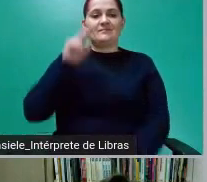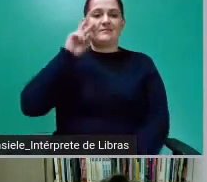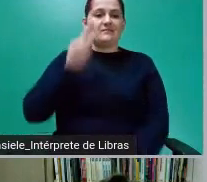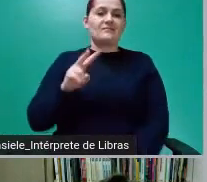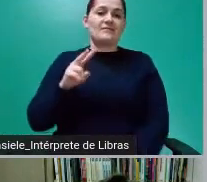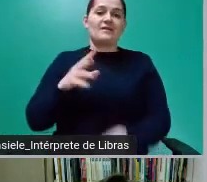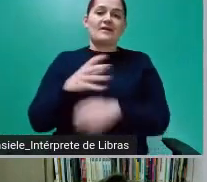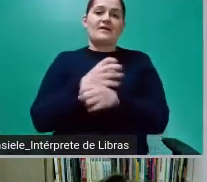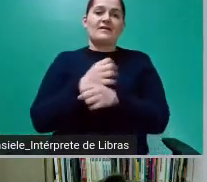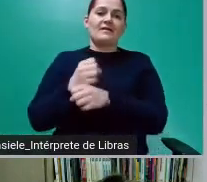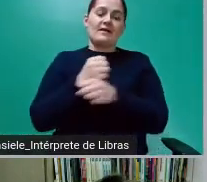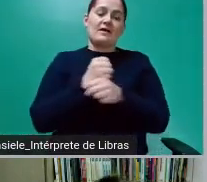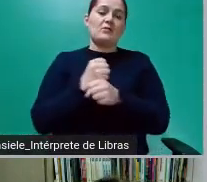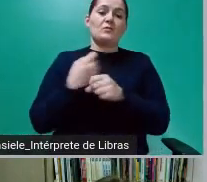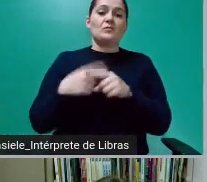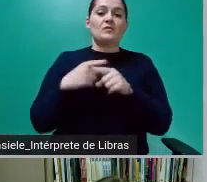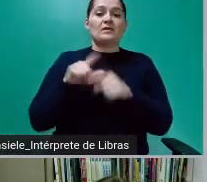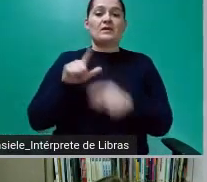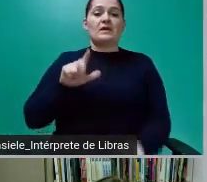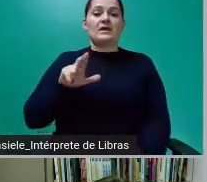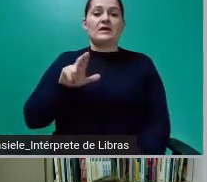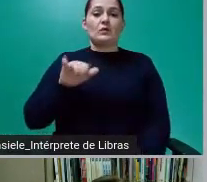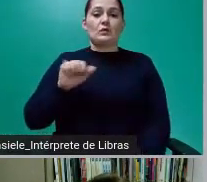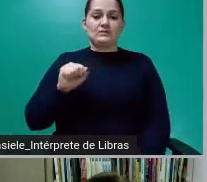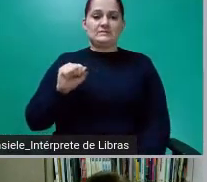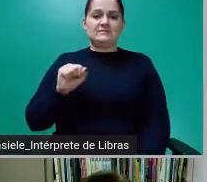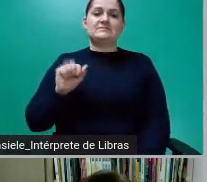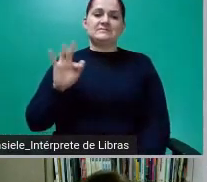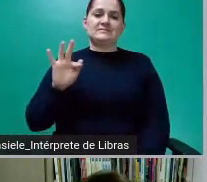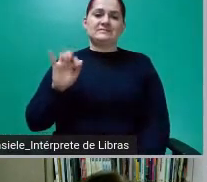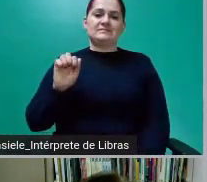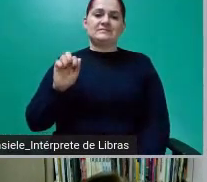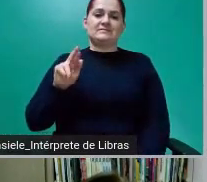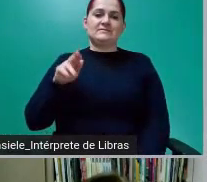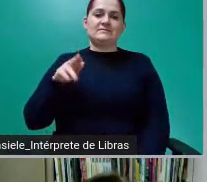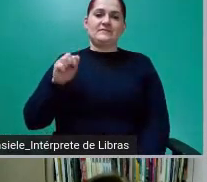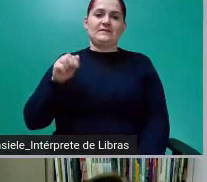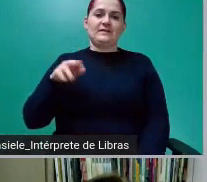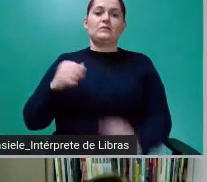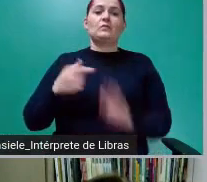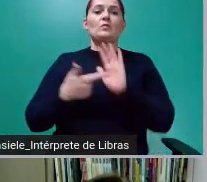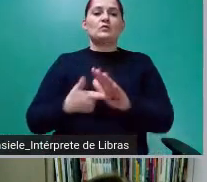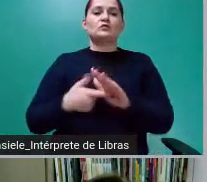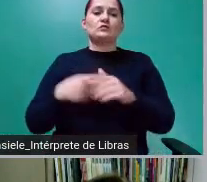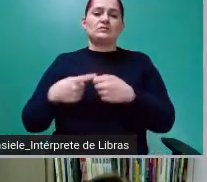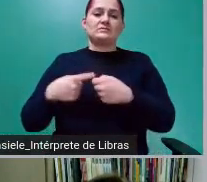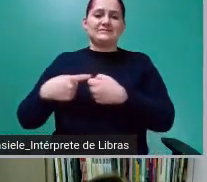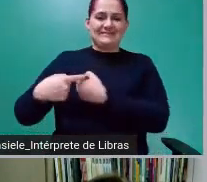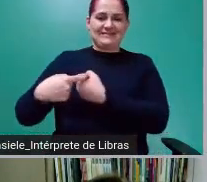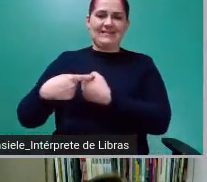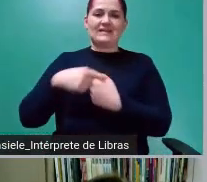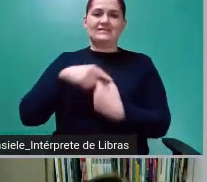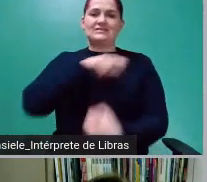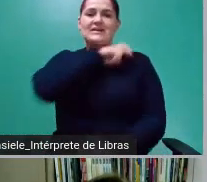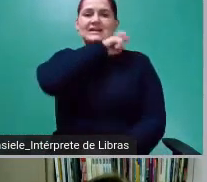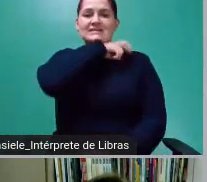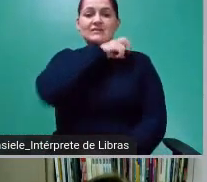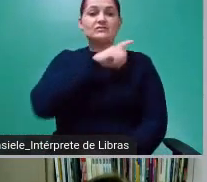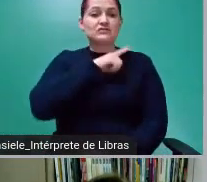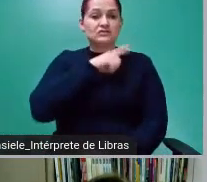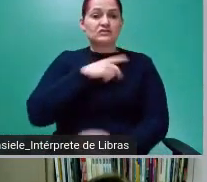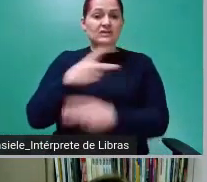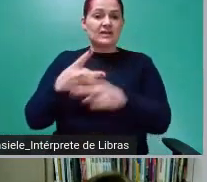Fernando mostrou lá no município de Cascavel que em pouco tempo aquele empréstimo do BID já tinha sangrado.